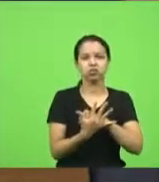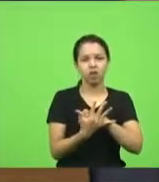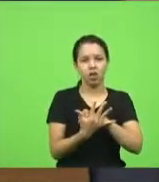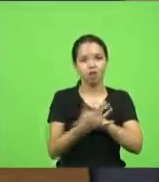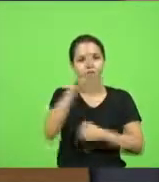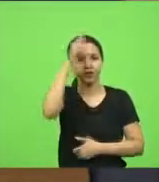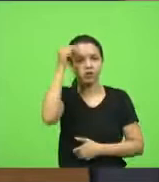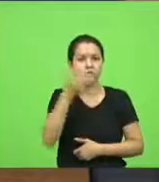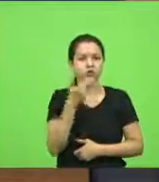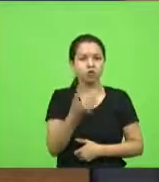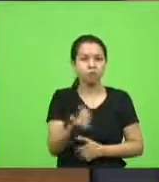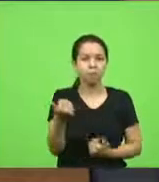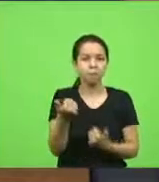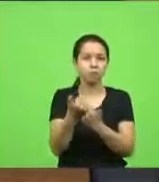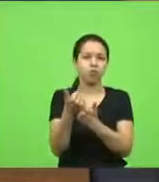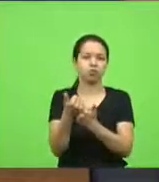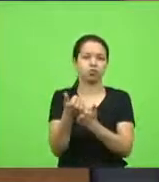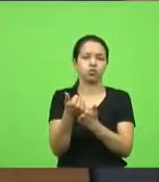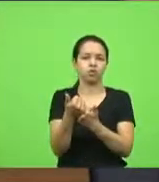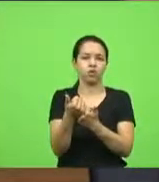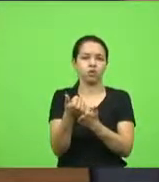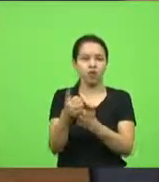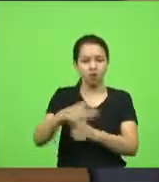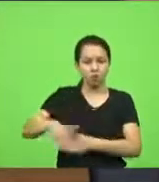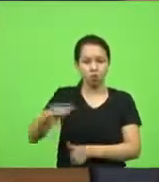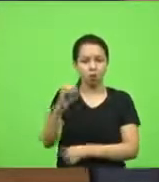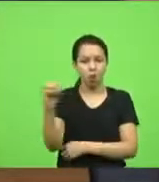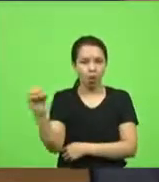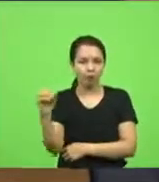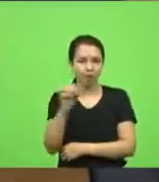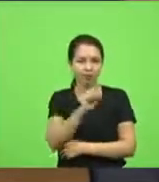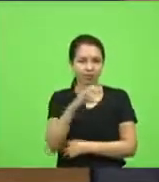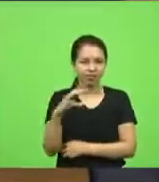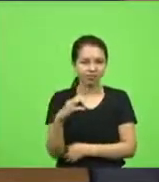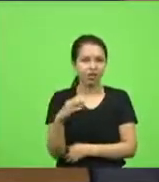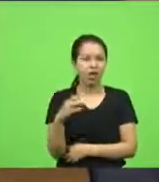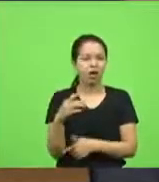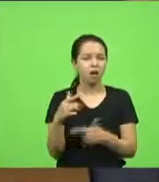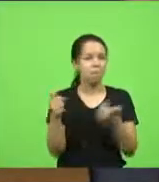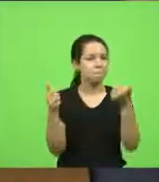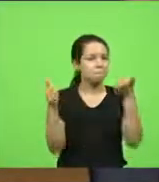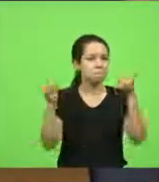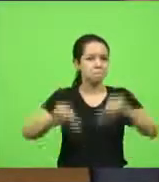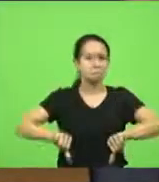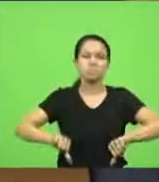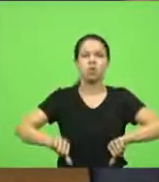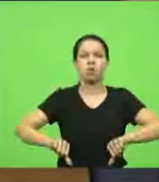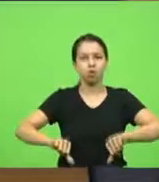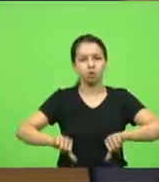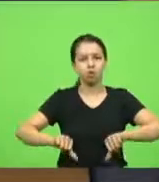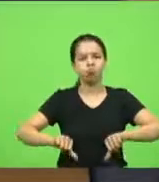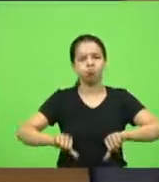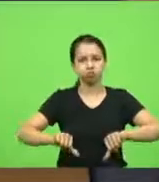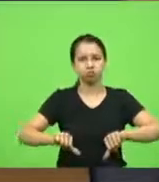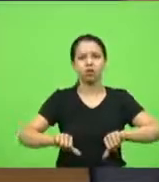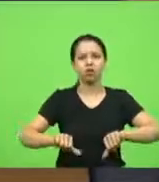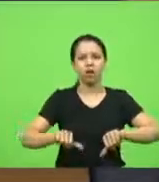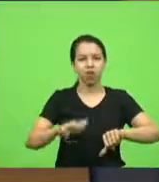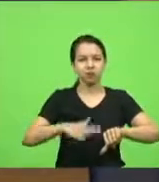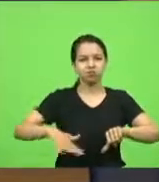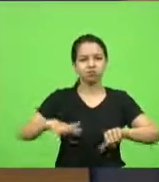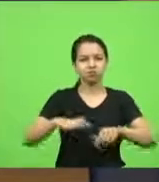Catarina entra em uma das maiores crises já existenciais em relação à contaminação da Covid. A mesma coisa